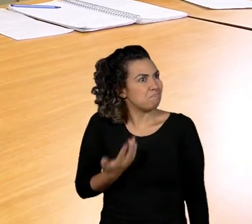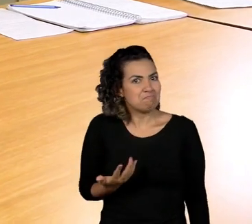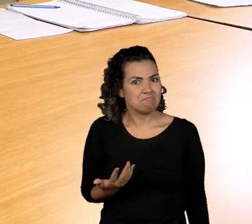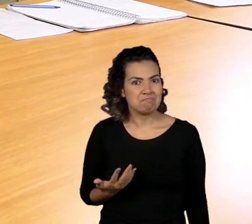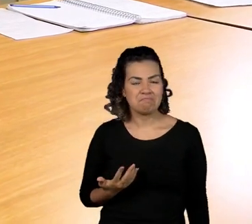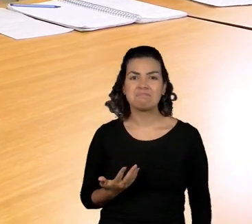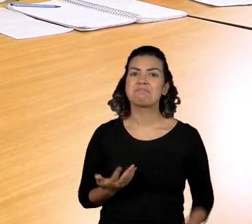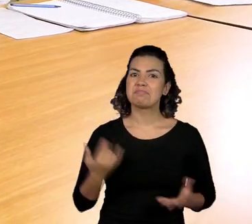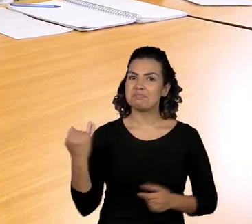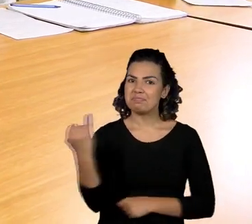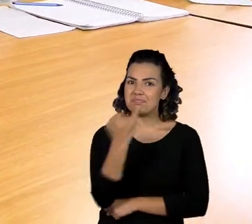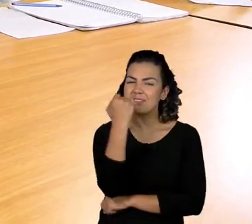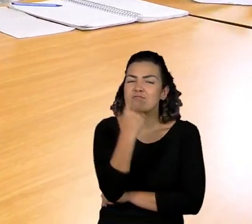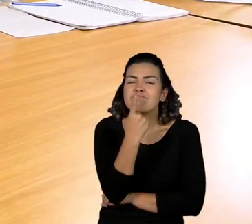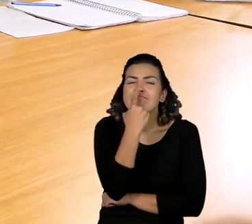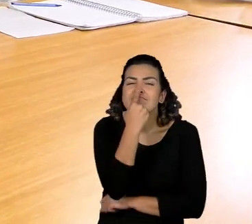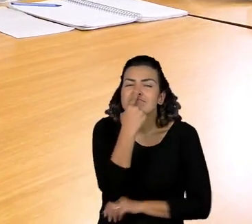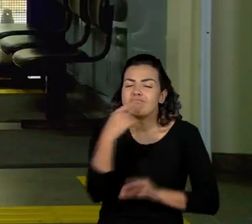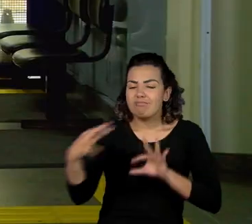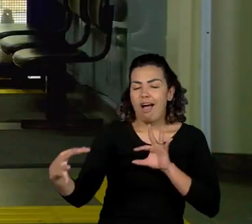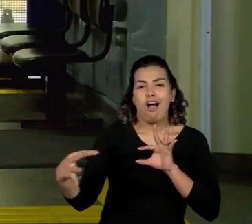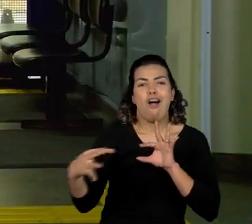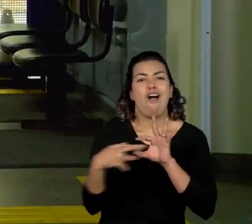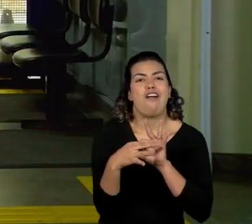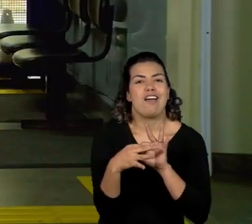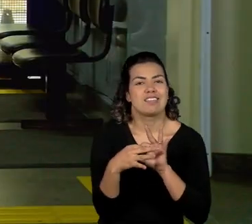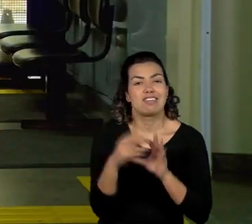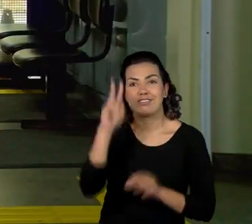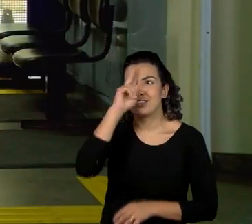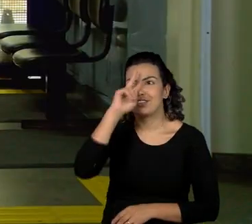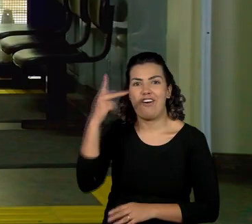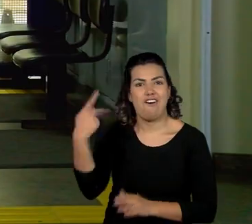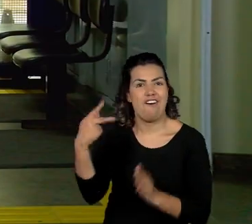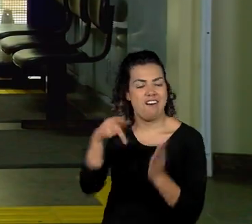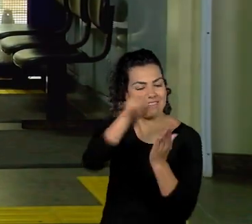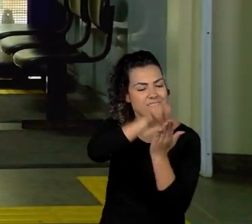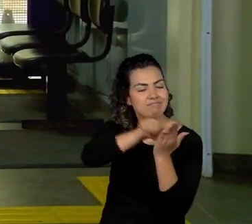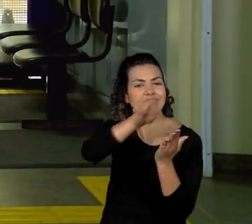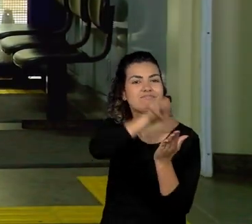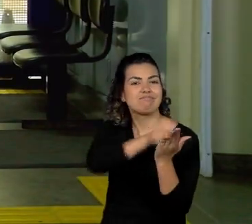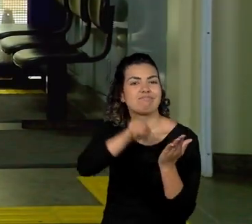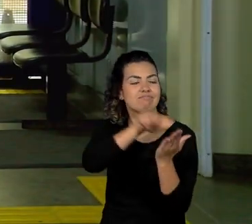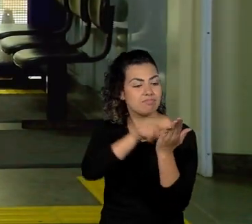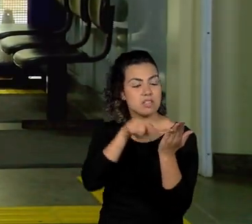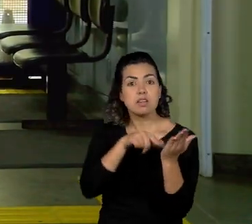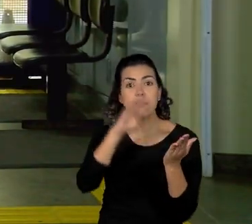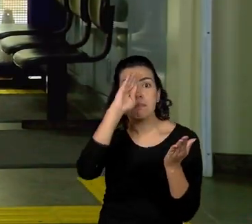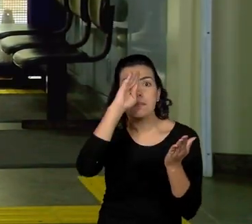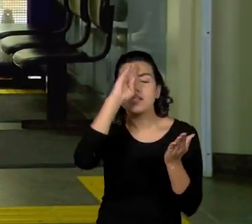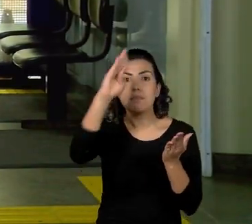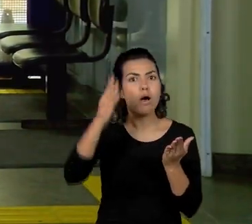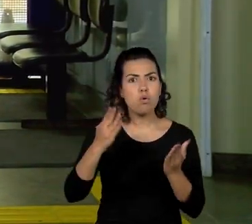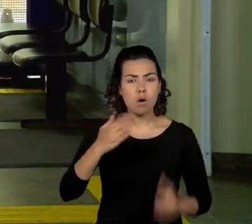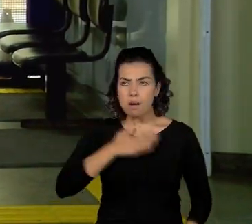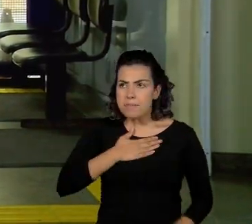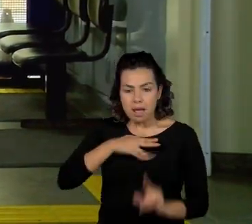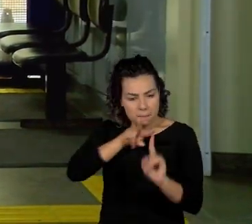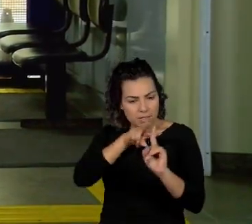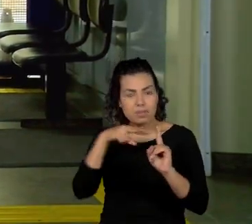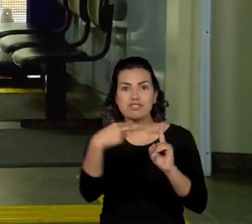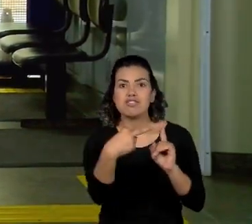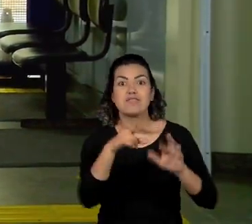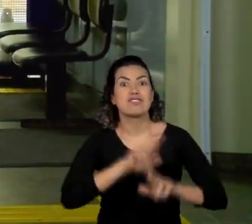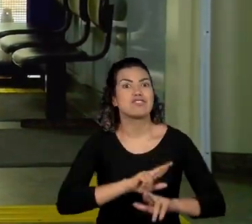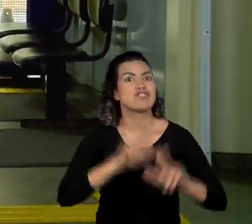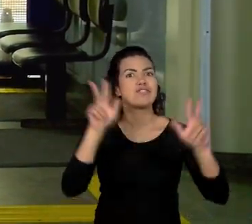A proximidade e a conexão gerada por meio das biografias foi uma forma de mudar o olhar que os próprios alunos tinham